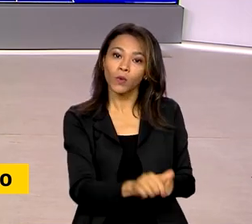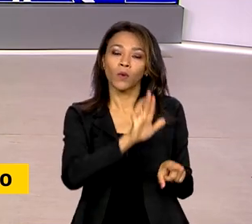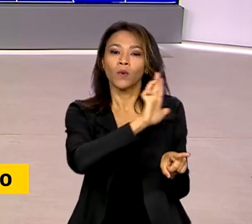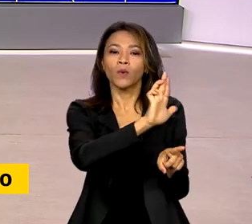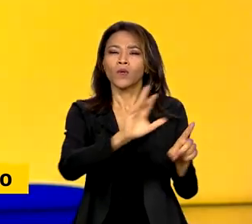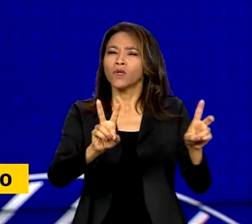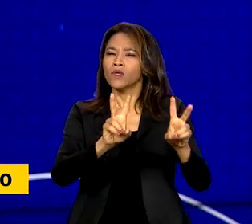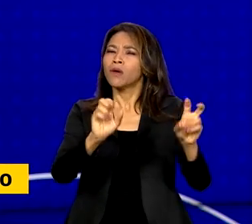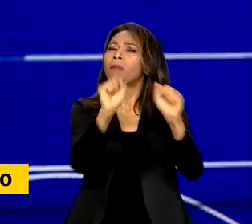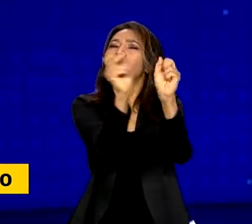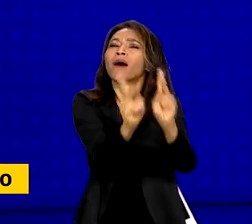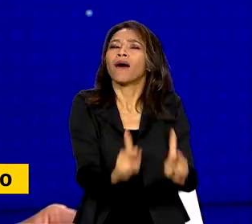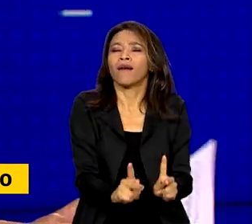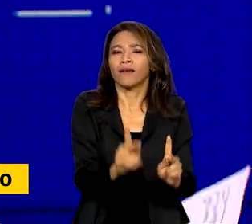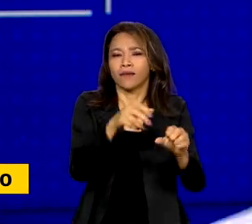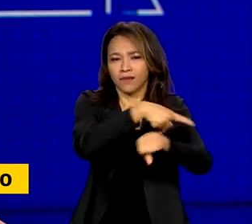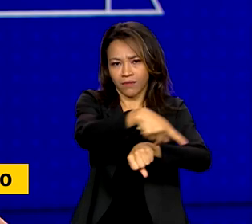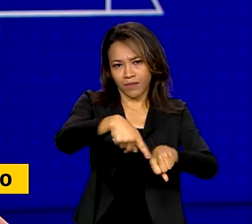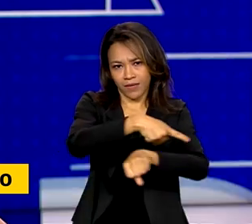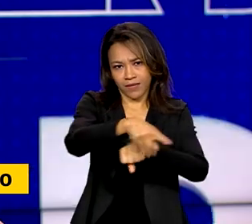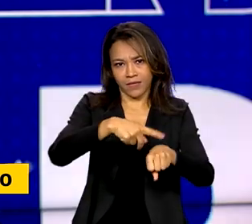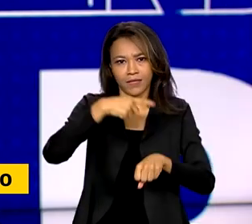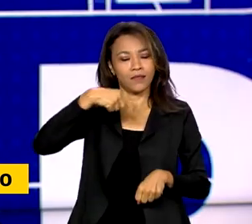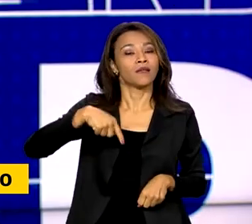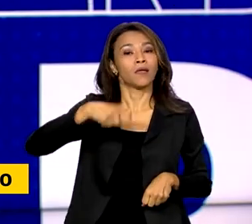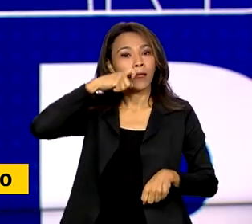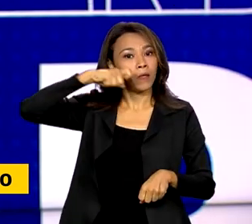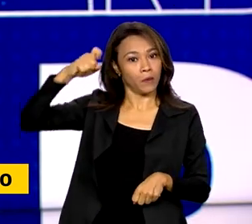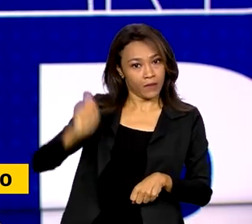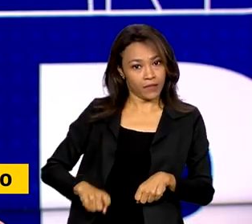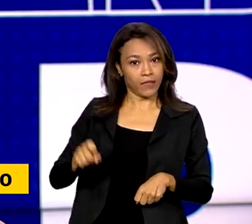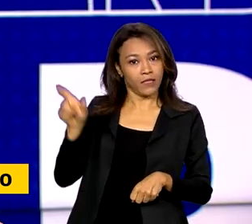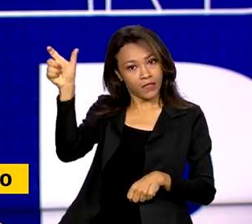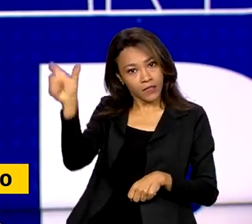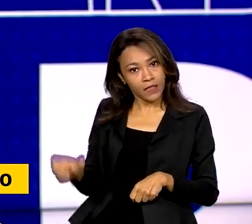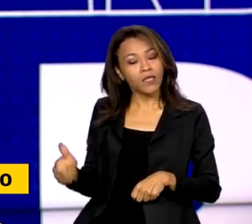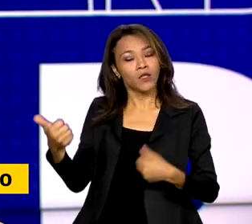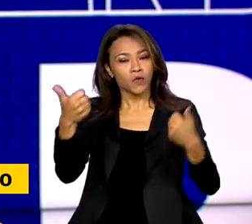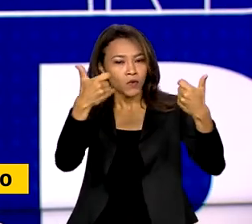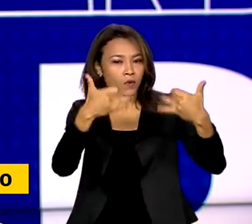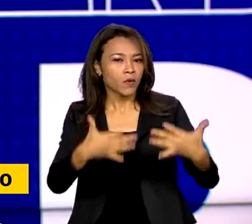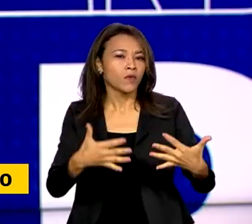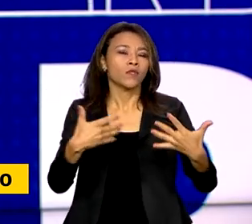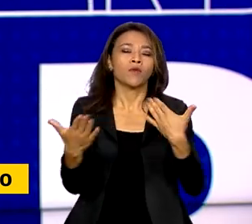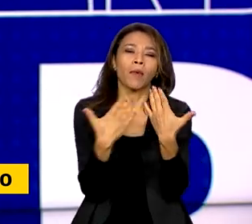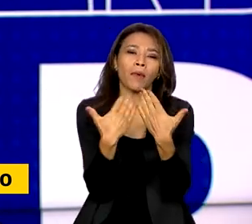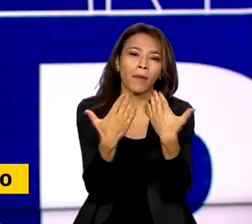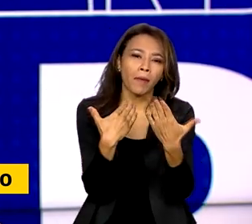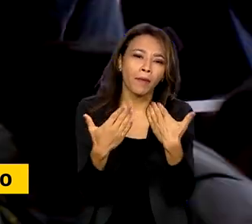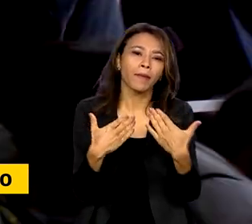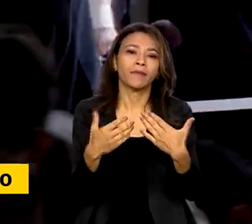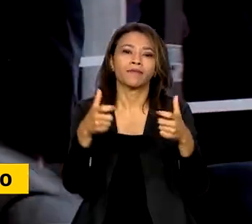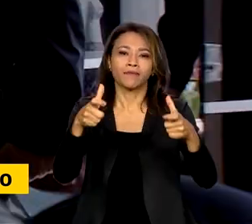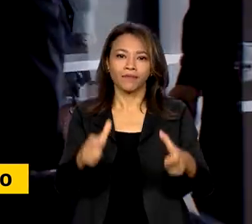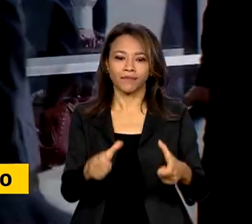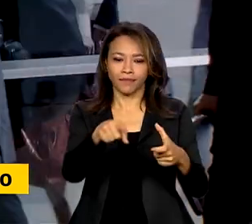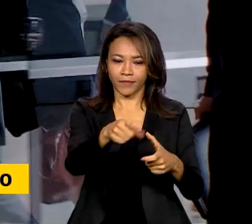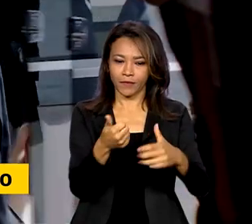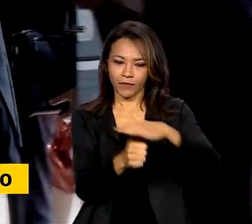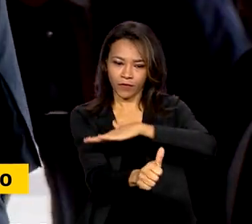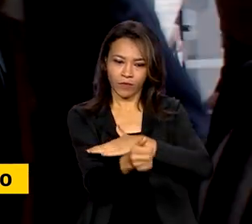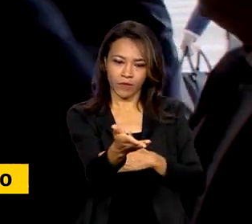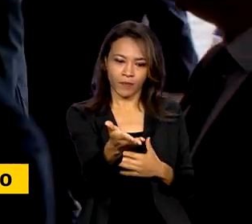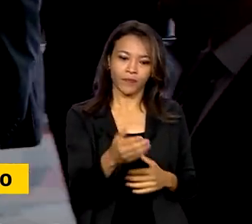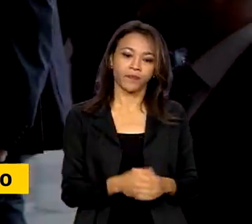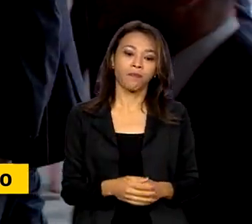na Ucrânia. Mais cedo, Sergei Lavrov conversou sobre comércio e investimentos no Itamaraty. A visita